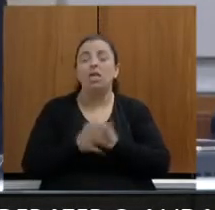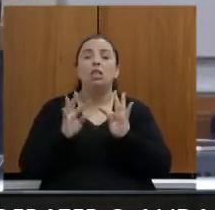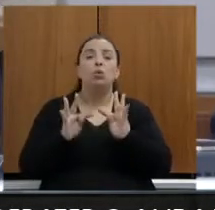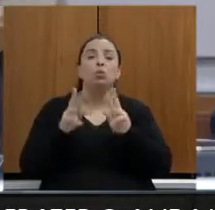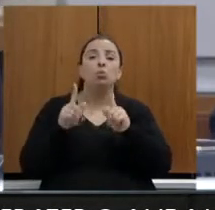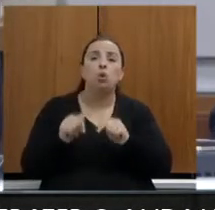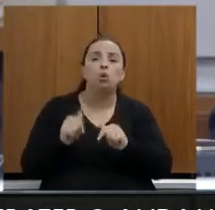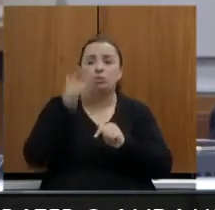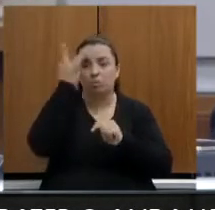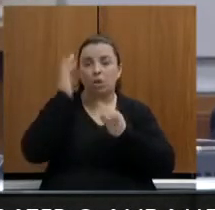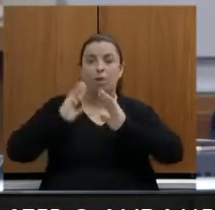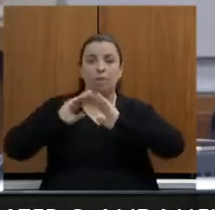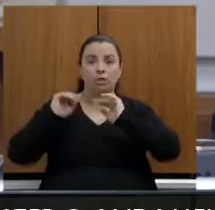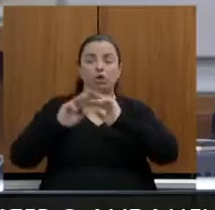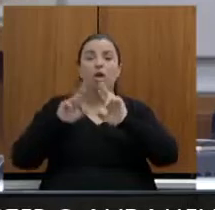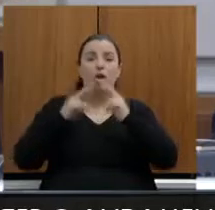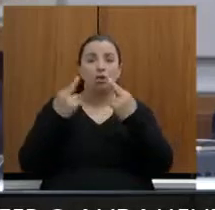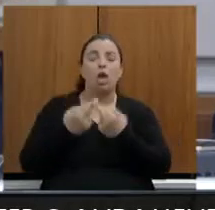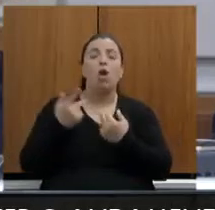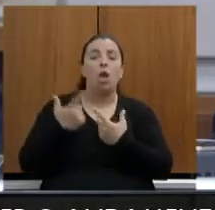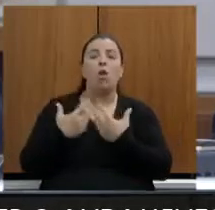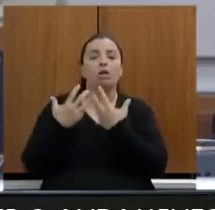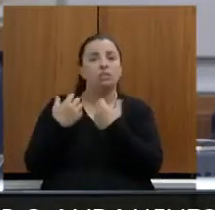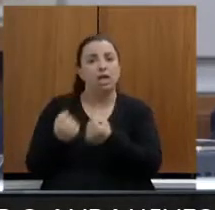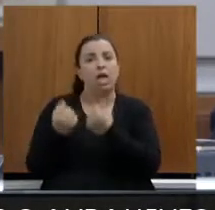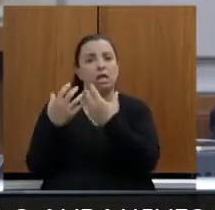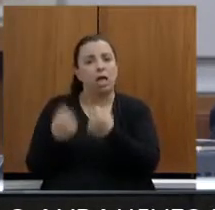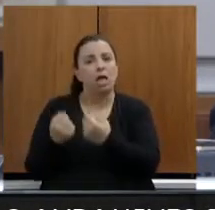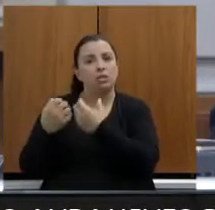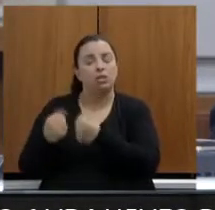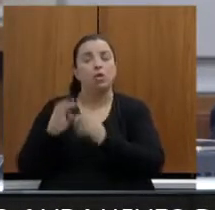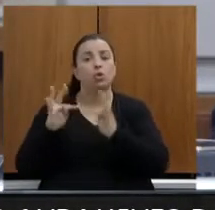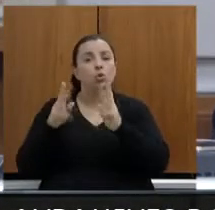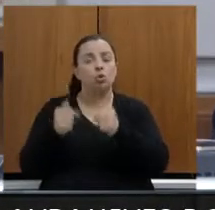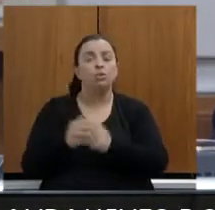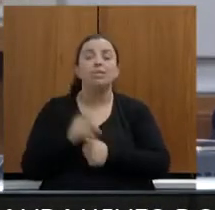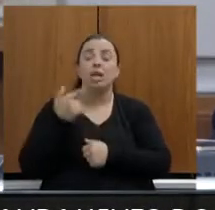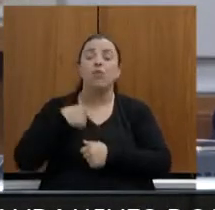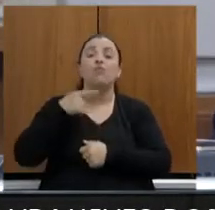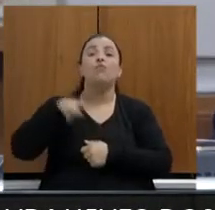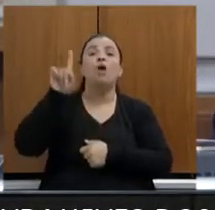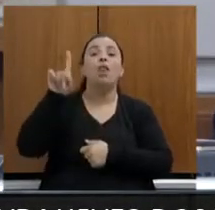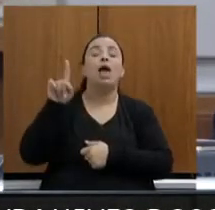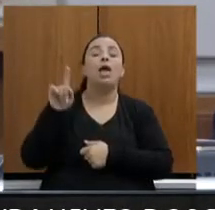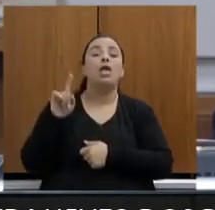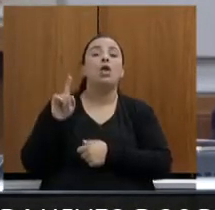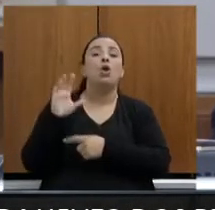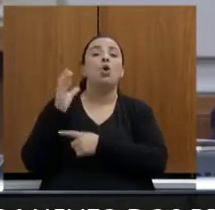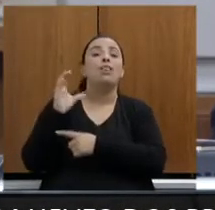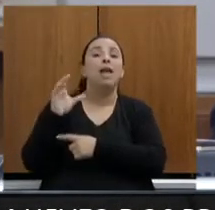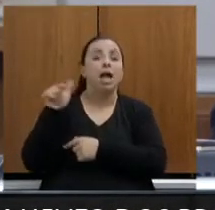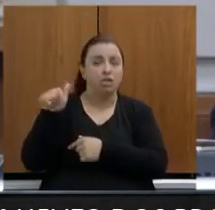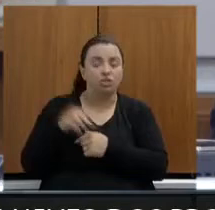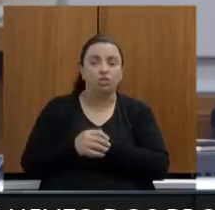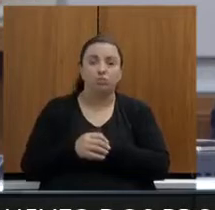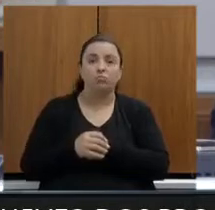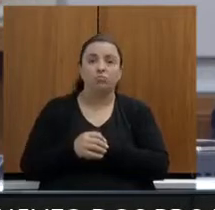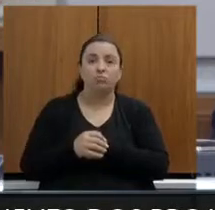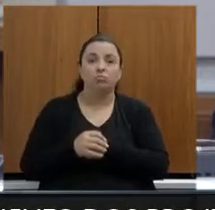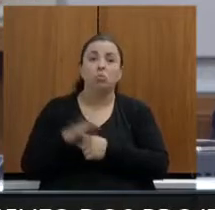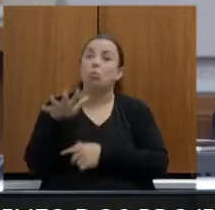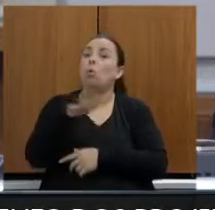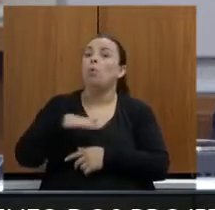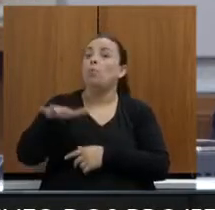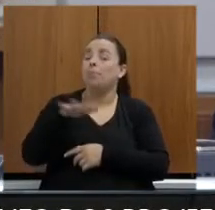reuniões. Eu, recentemente, inclusive, estive no bairro Nascentes Imperiais, em Contagem, que, vamos dizer, diria que é o principal bairro